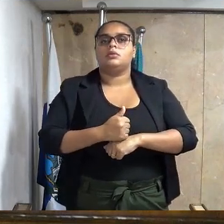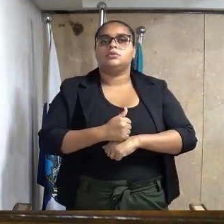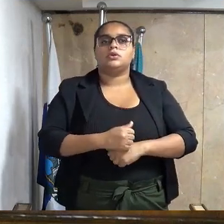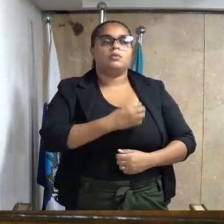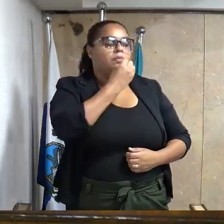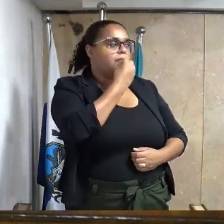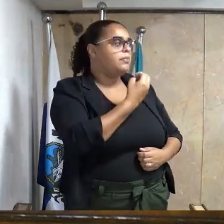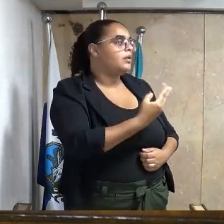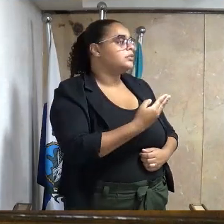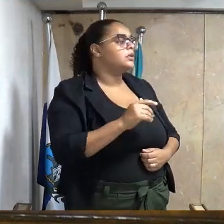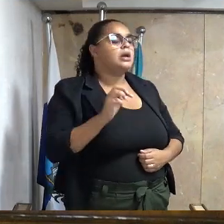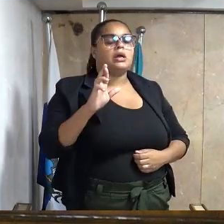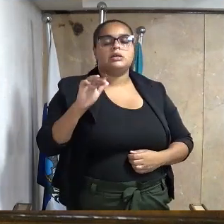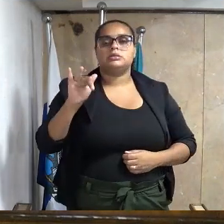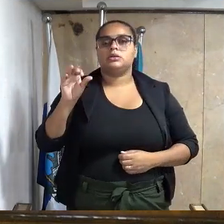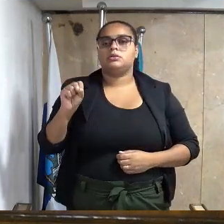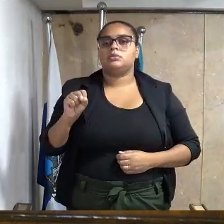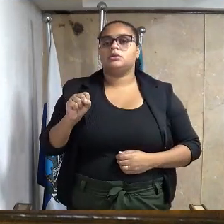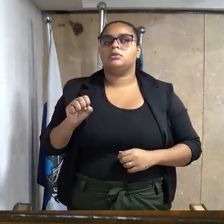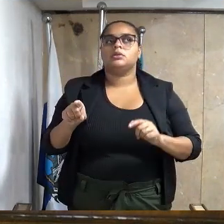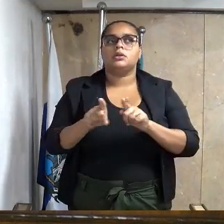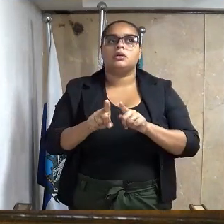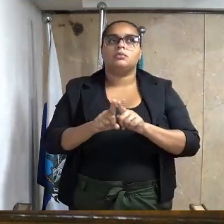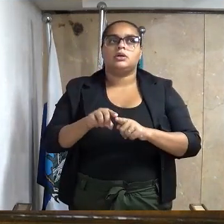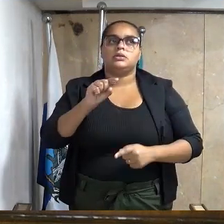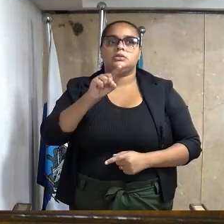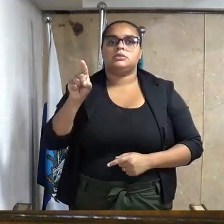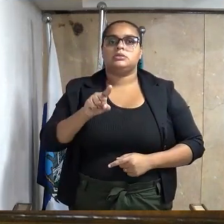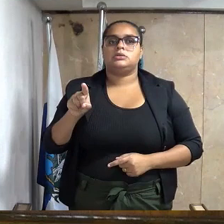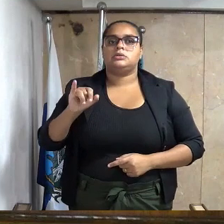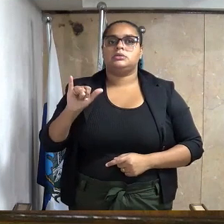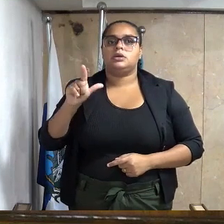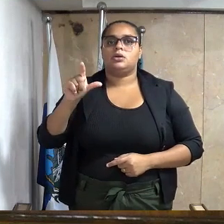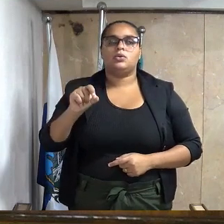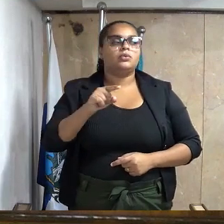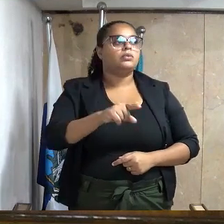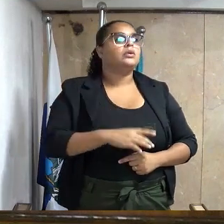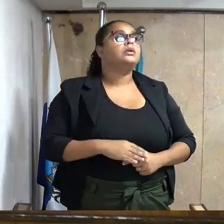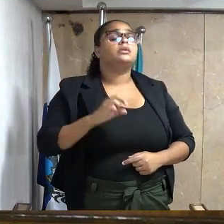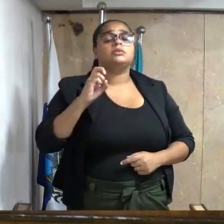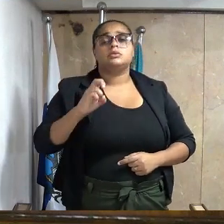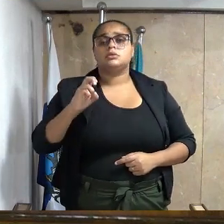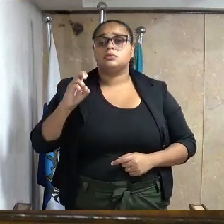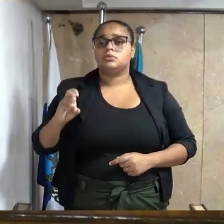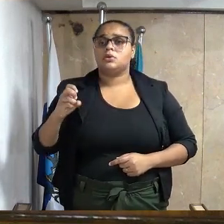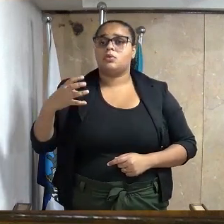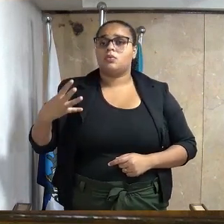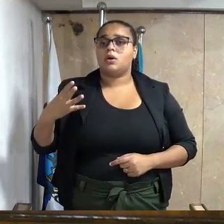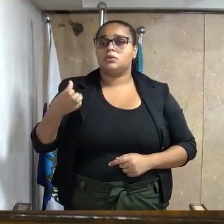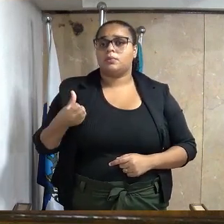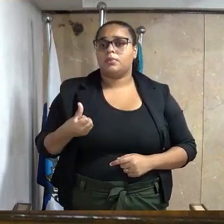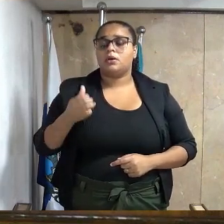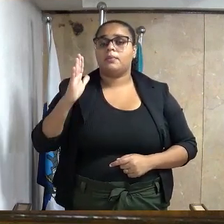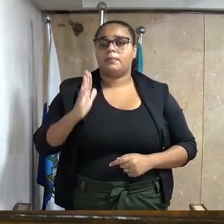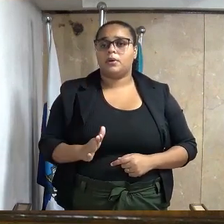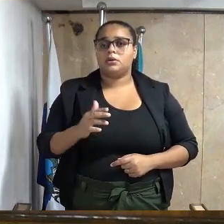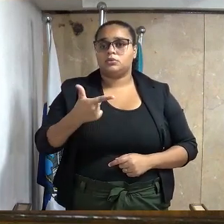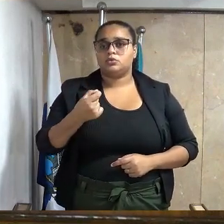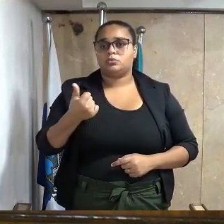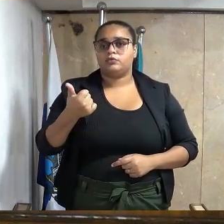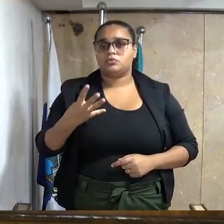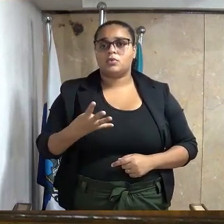seriedade, resiliência e zelo. Requerimento 5546, barra 2024,